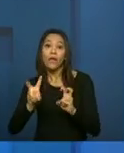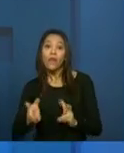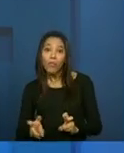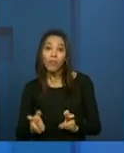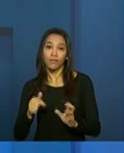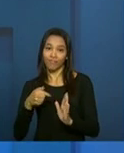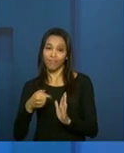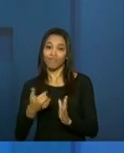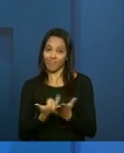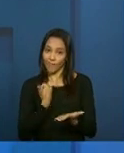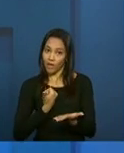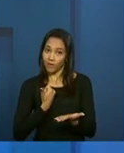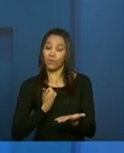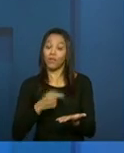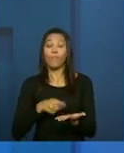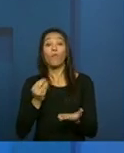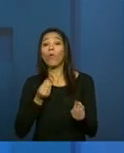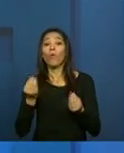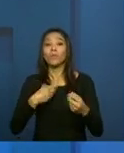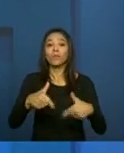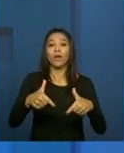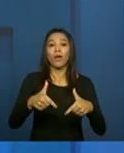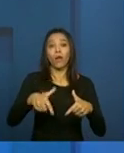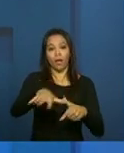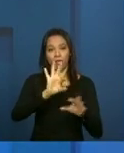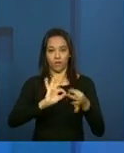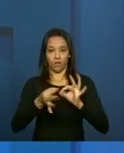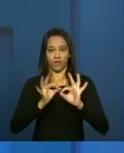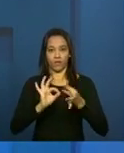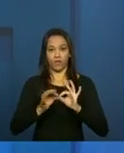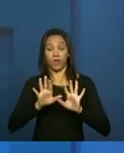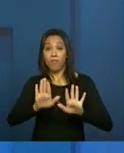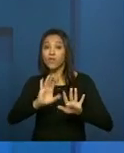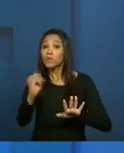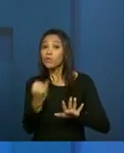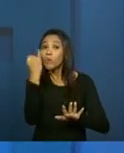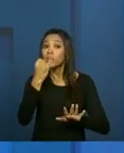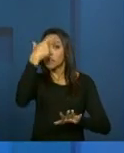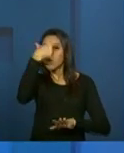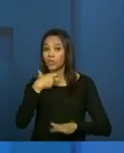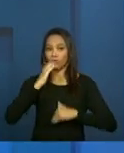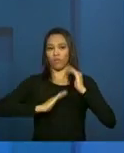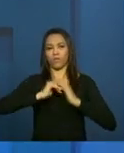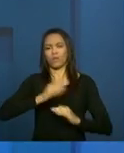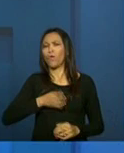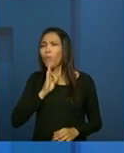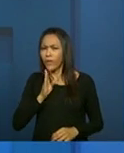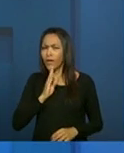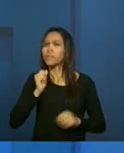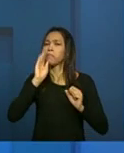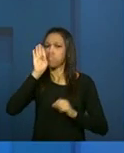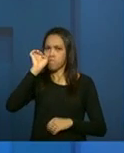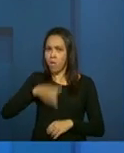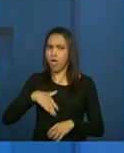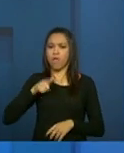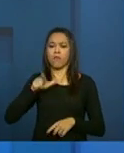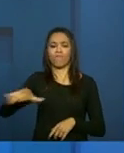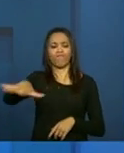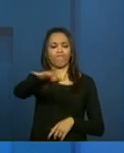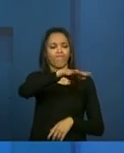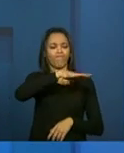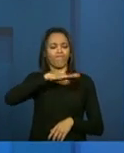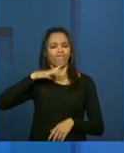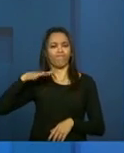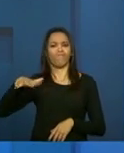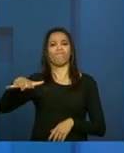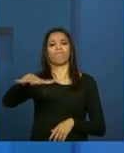oficinas. Mas o mais importante é que o técnico, o profissional, ele conheça bem o seu território. Ele possa